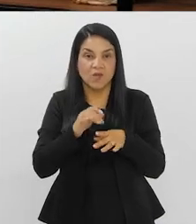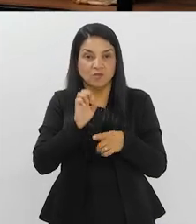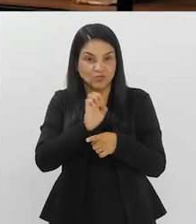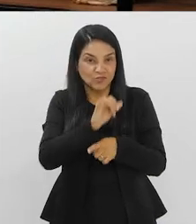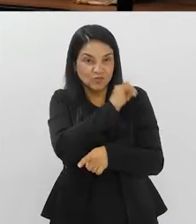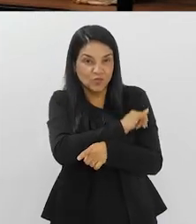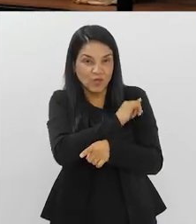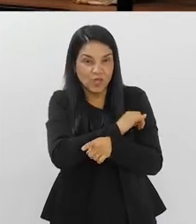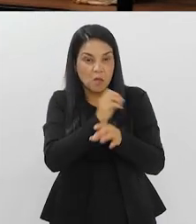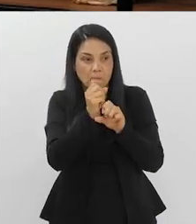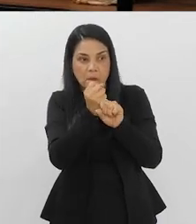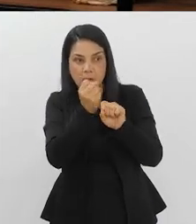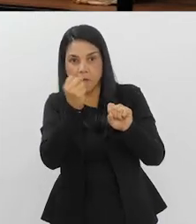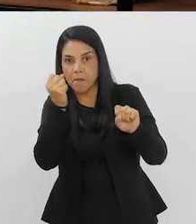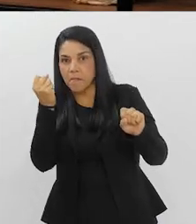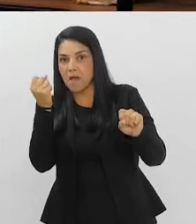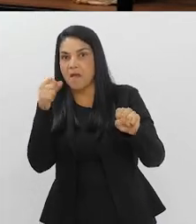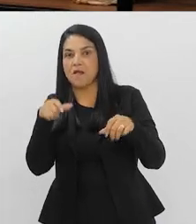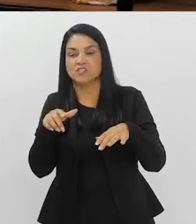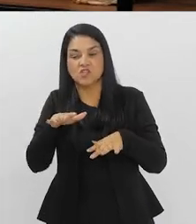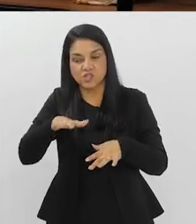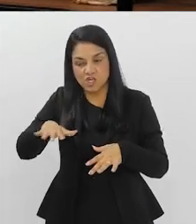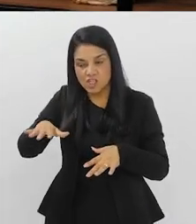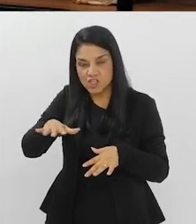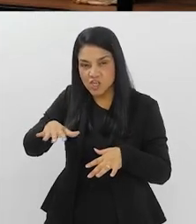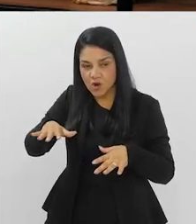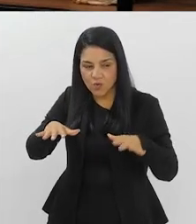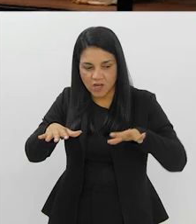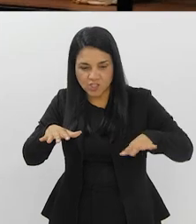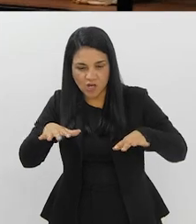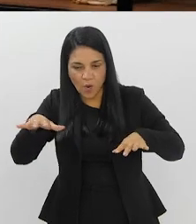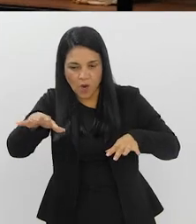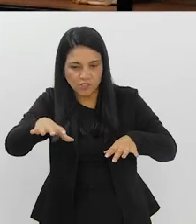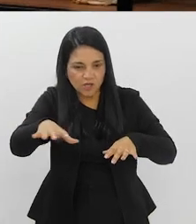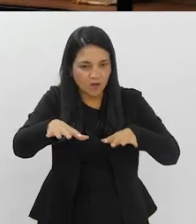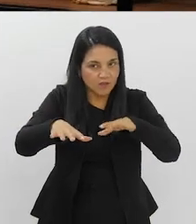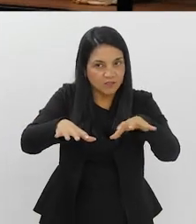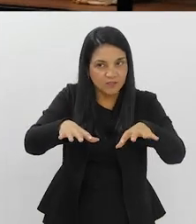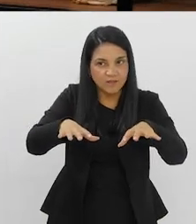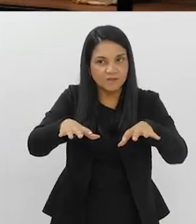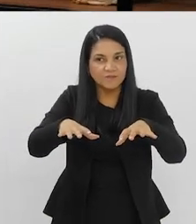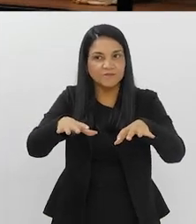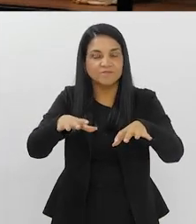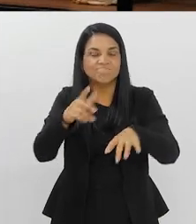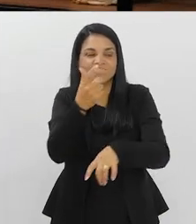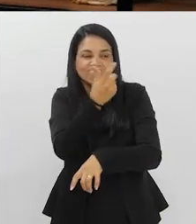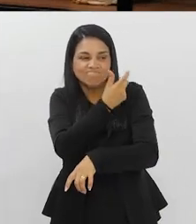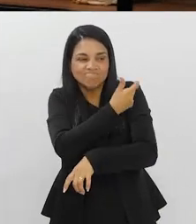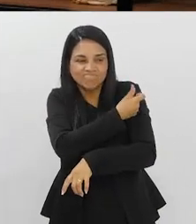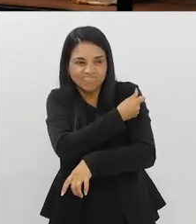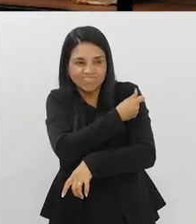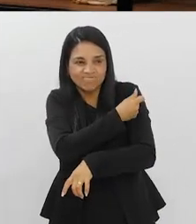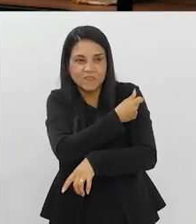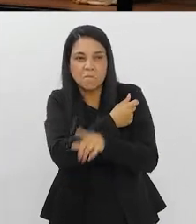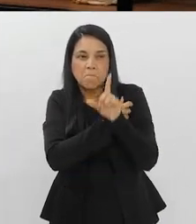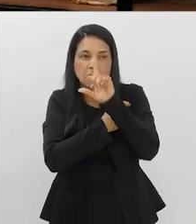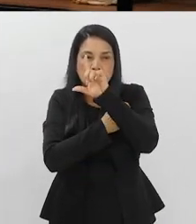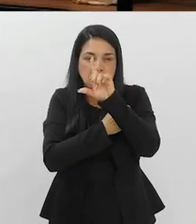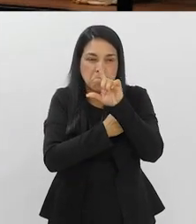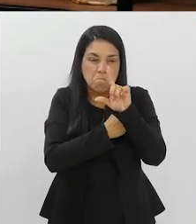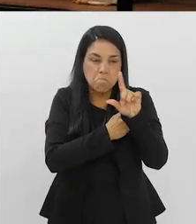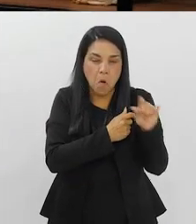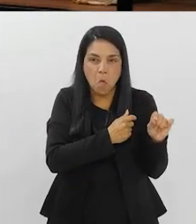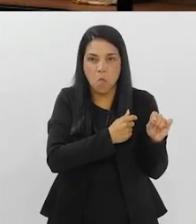né? Então, quando a gente vai olhar a região, a gente vê que tem regiões que a cobertura é muito, muito, muito baixa para